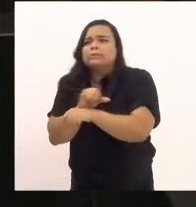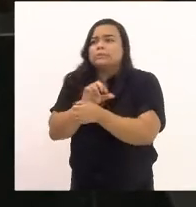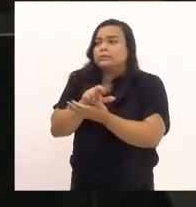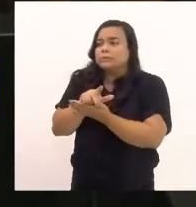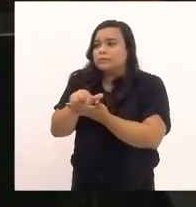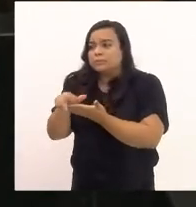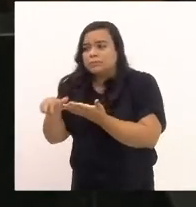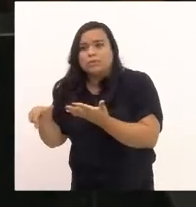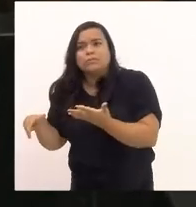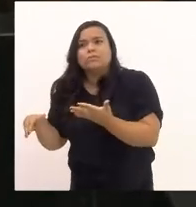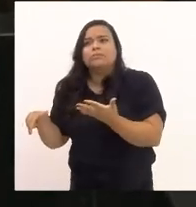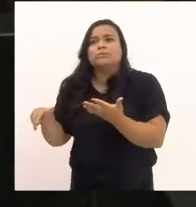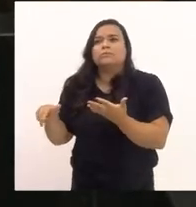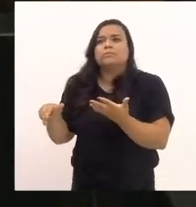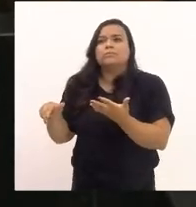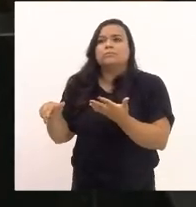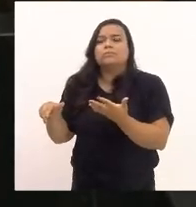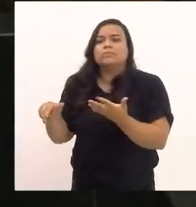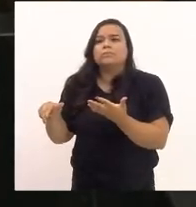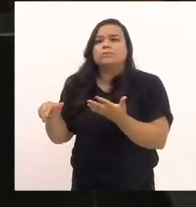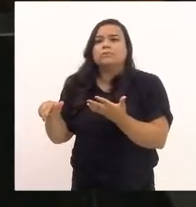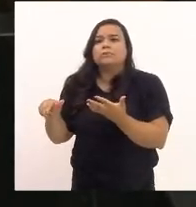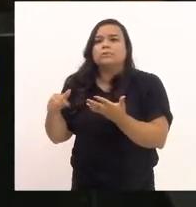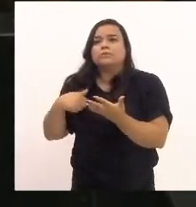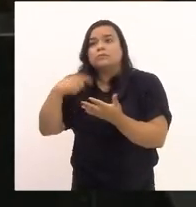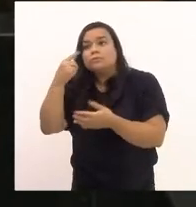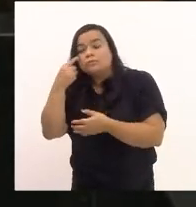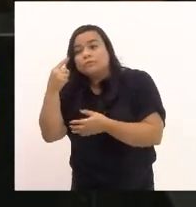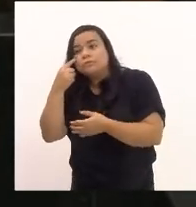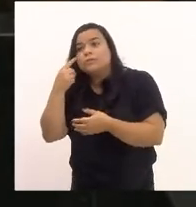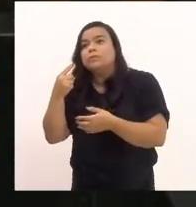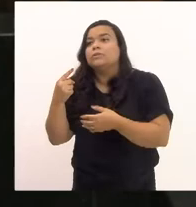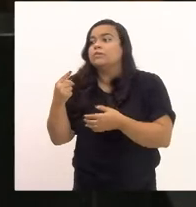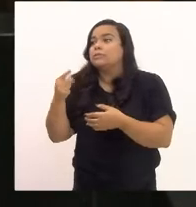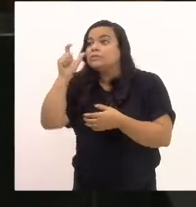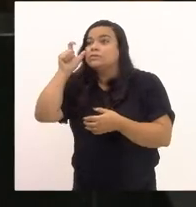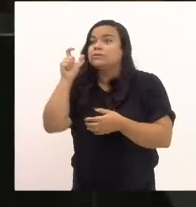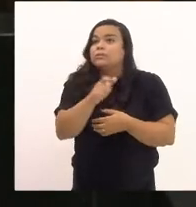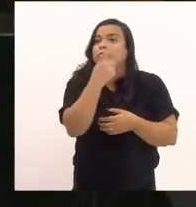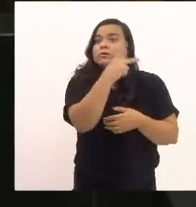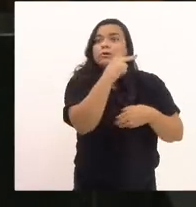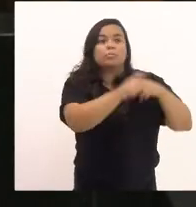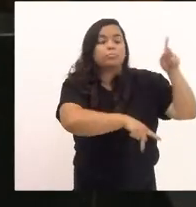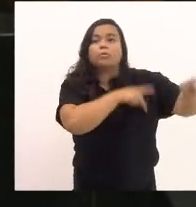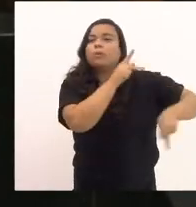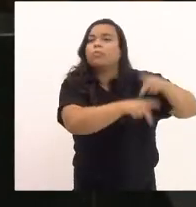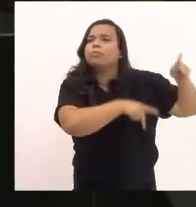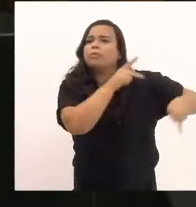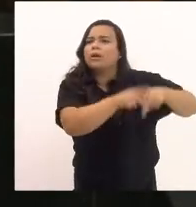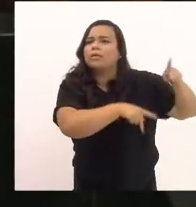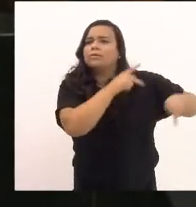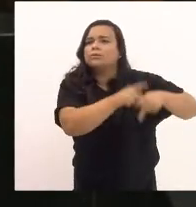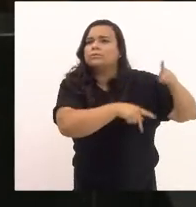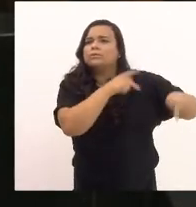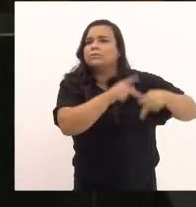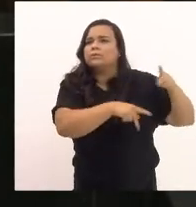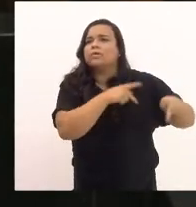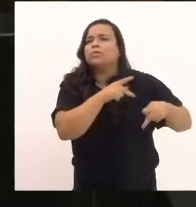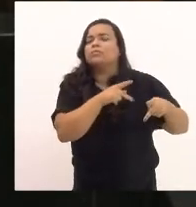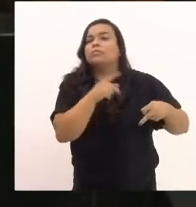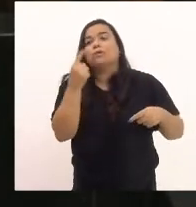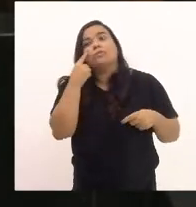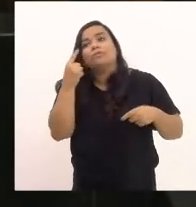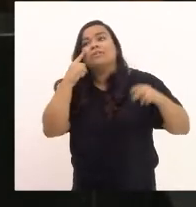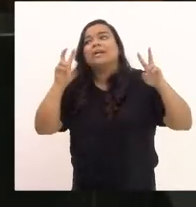Porque estarão agindo contra o interesse da população. Então, queria deixar essa questão